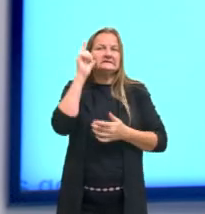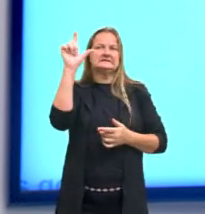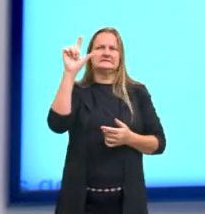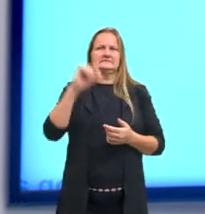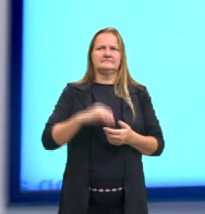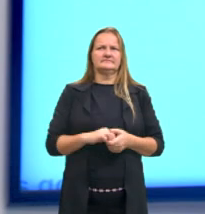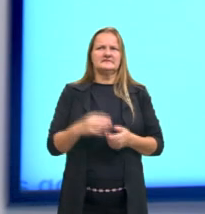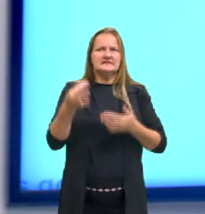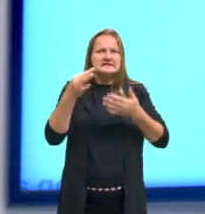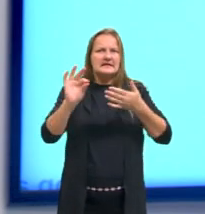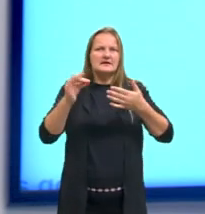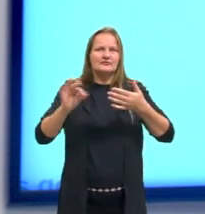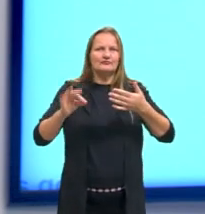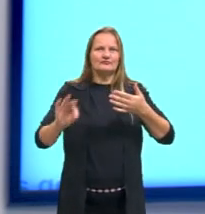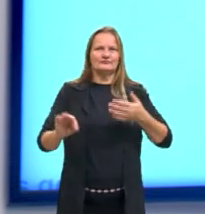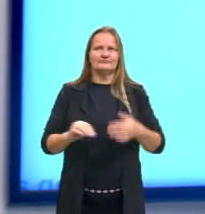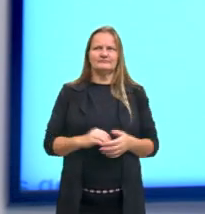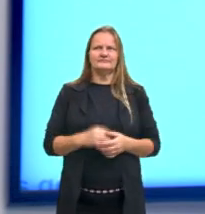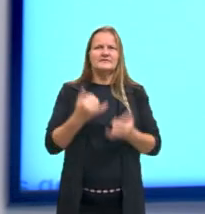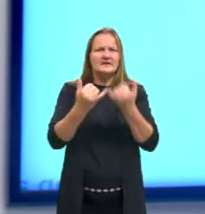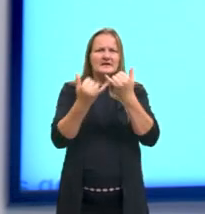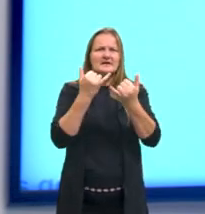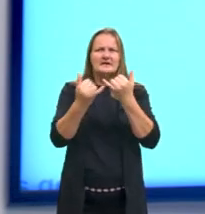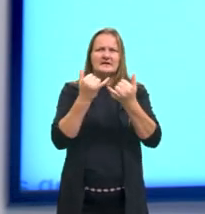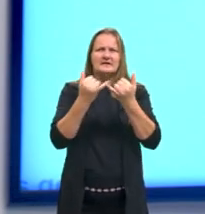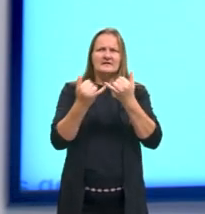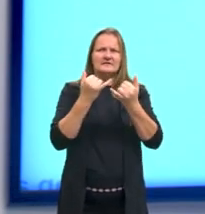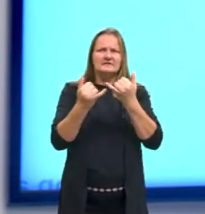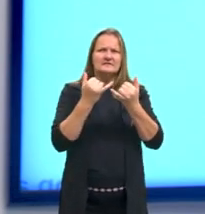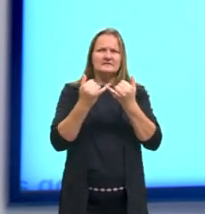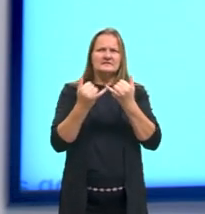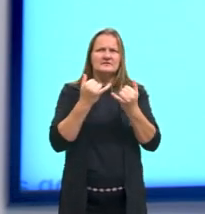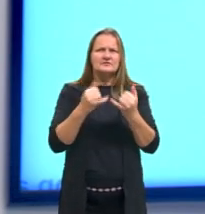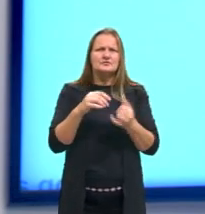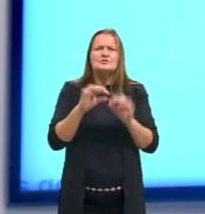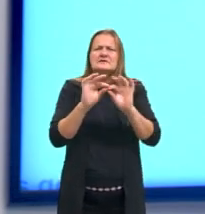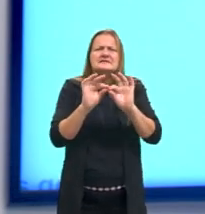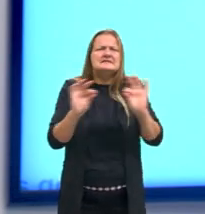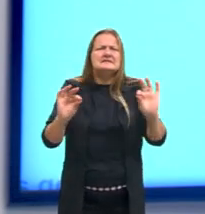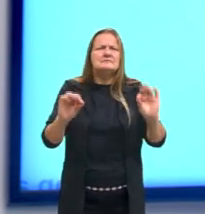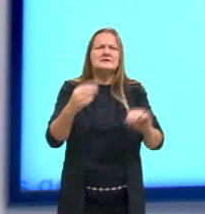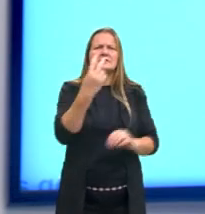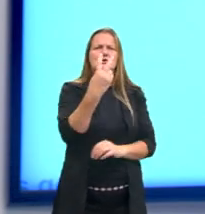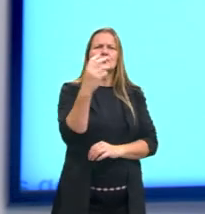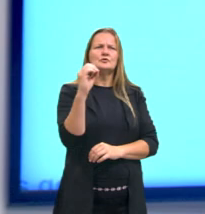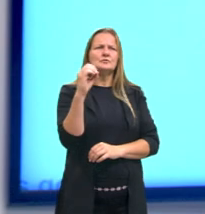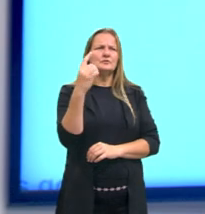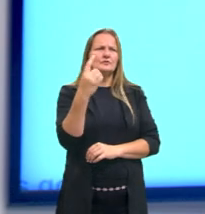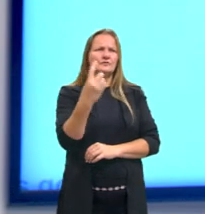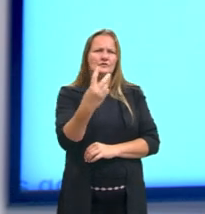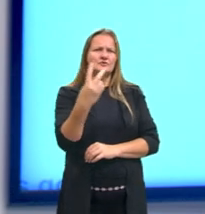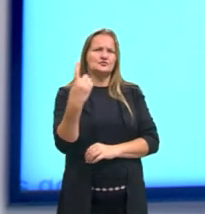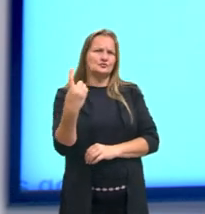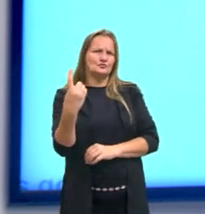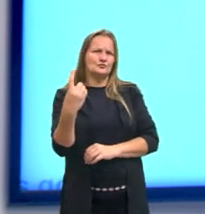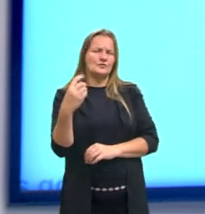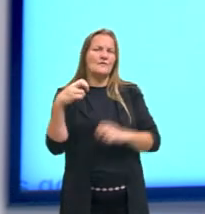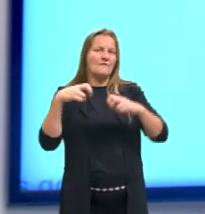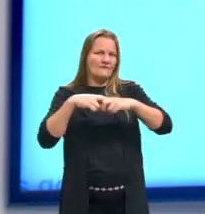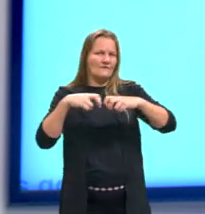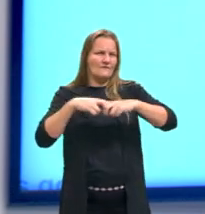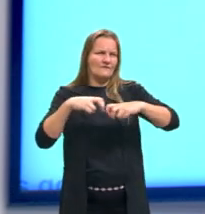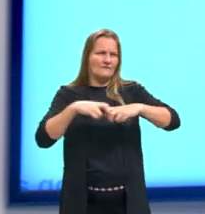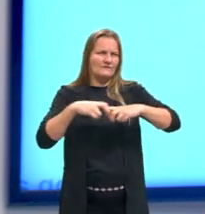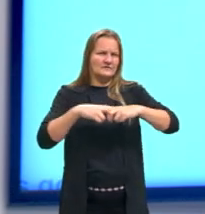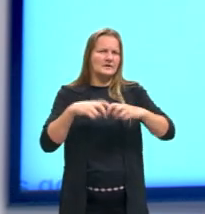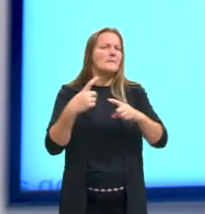Então, esse exercício, ele foi considerado um dos mais simples de 2021 de física, certo? A gente vai